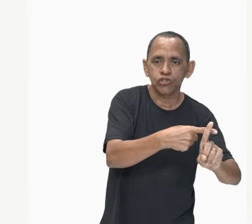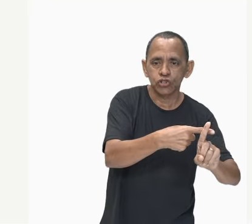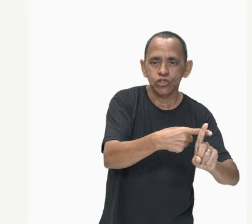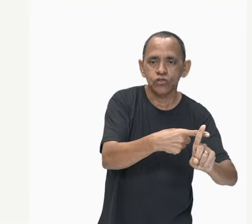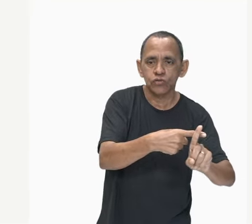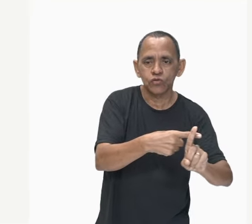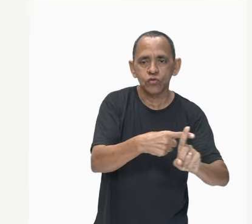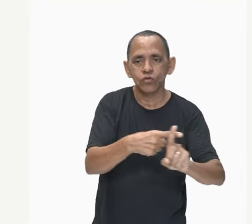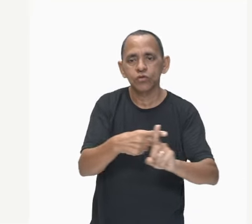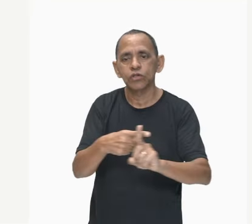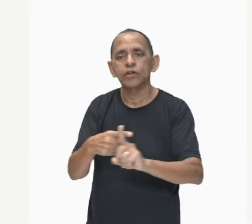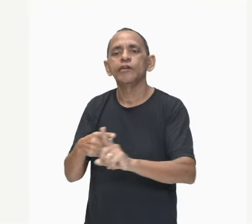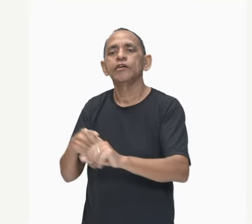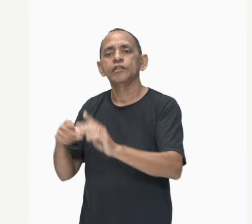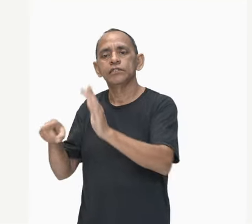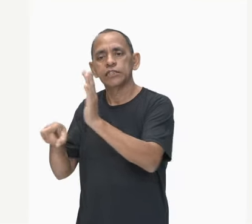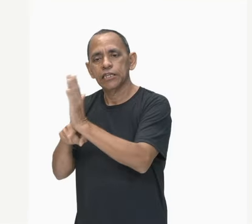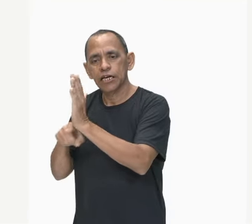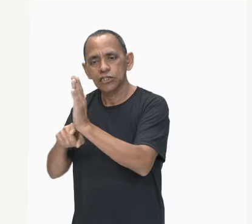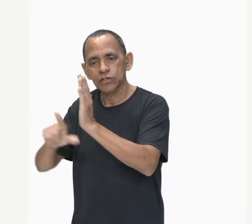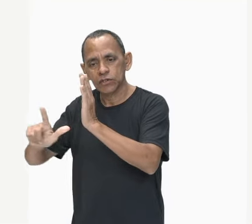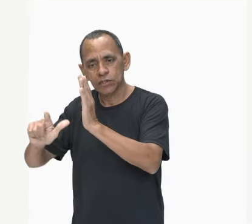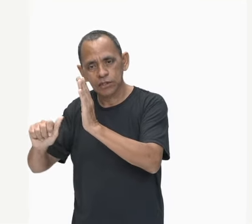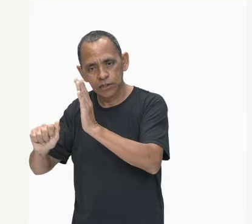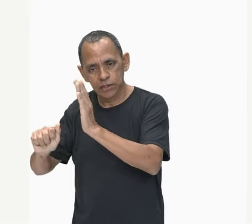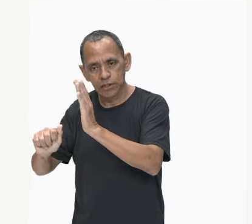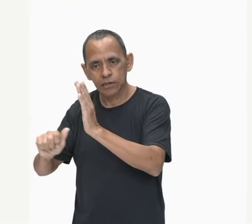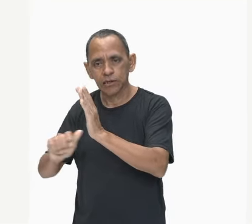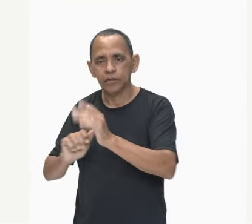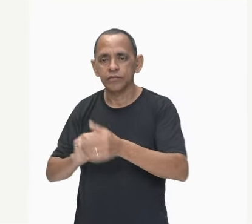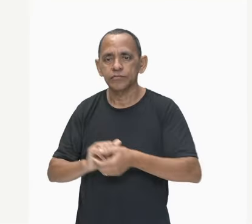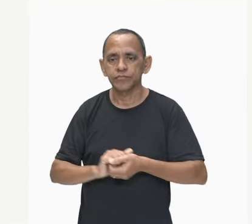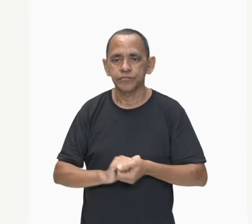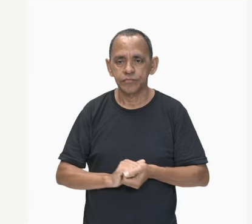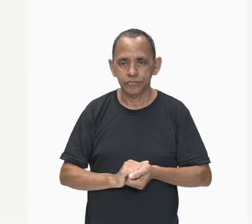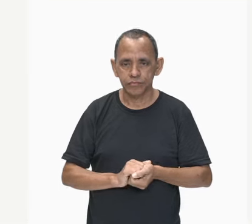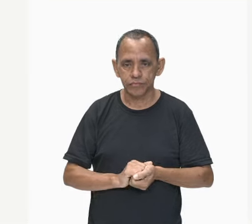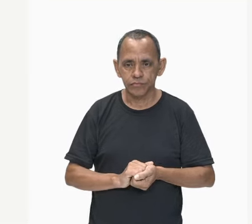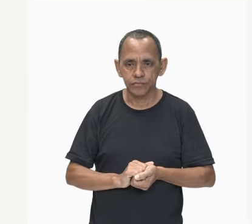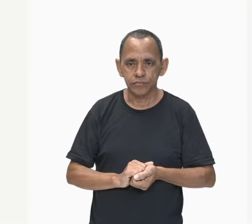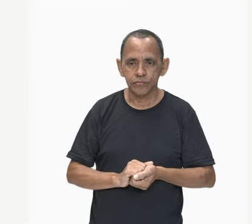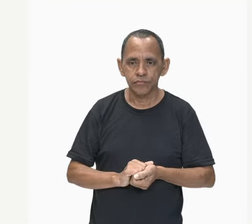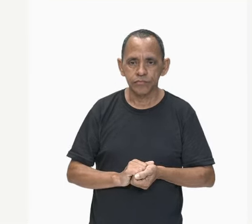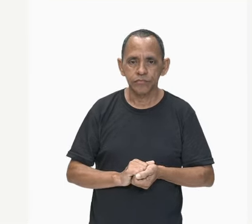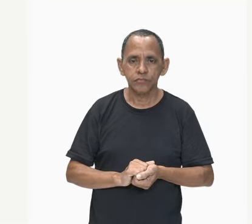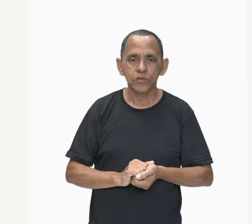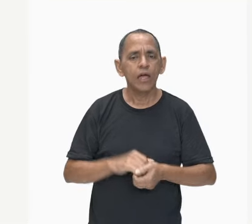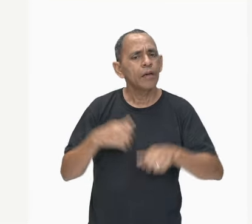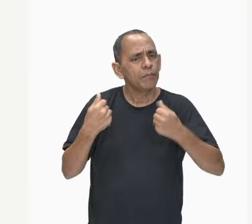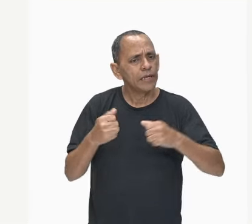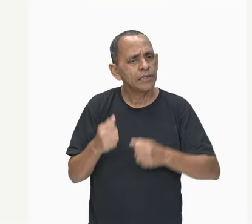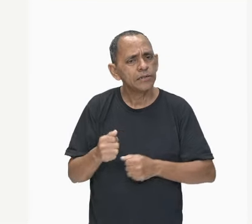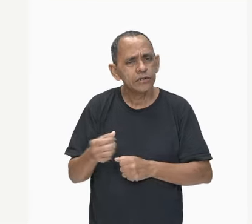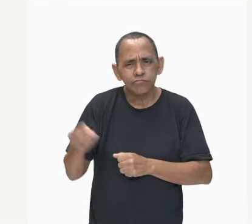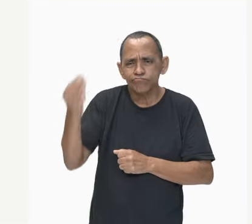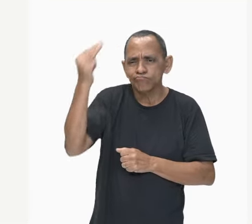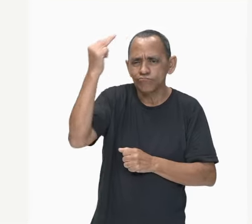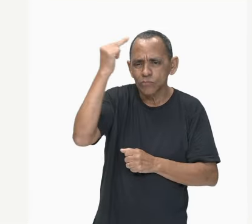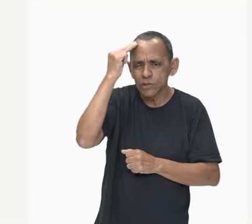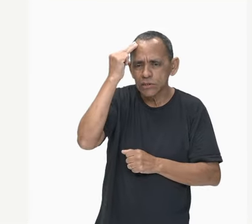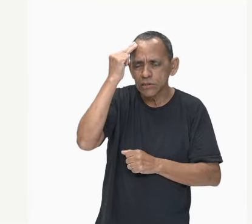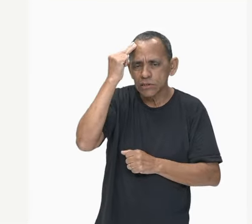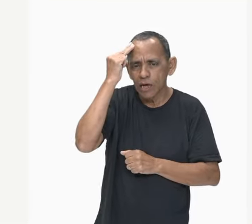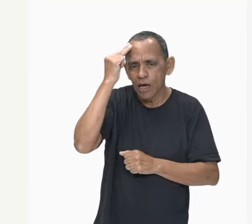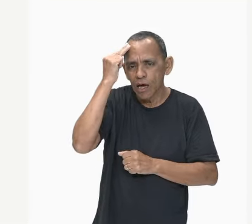uma pesquisa sobre a série triboelétrica. É preciso decorar? Meu Deus, eu não estou entendendo.